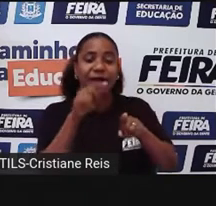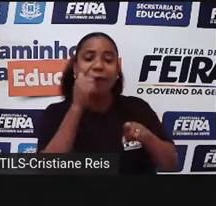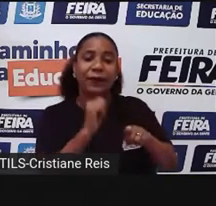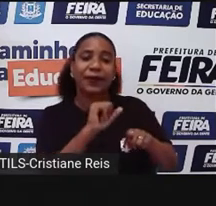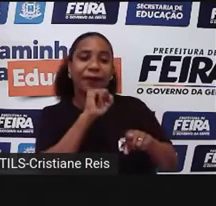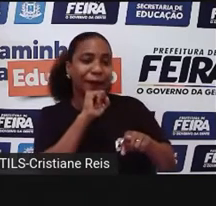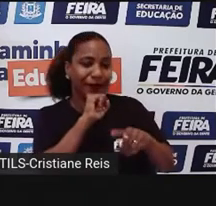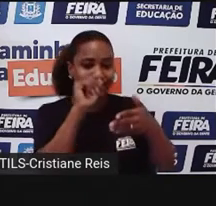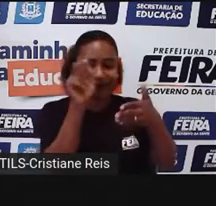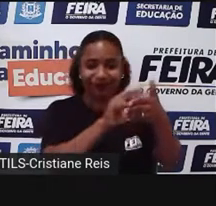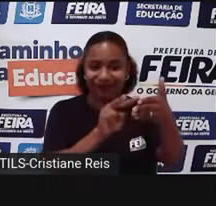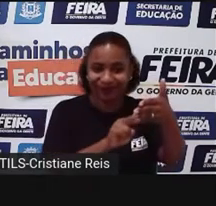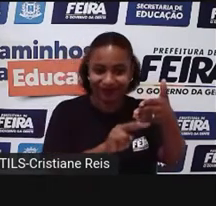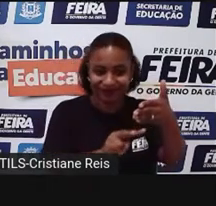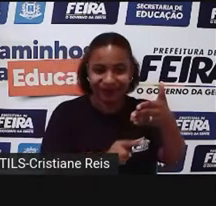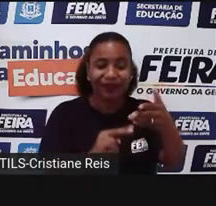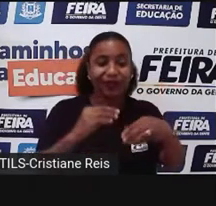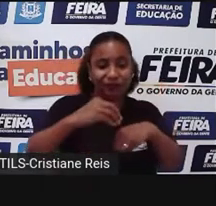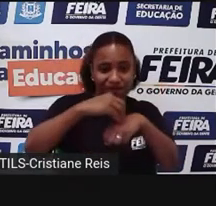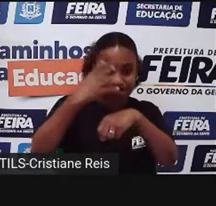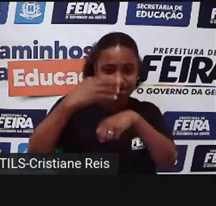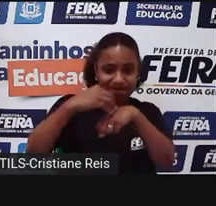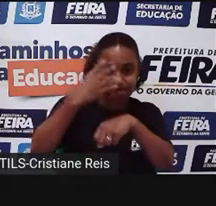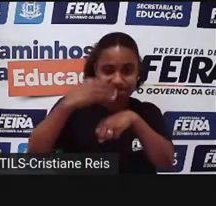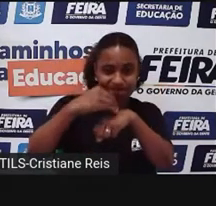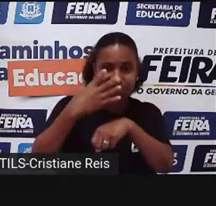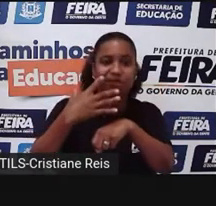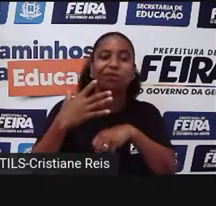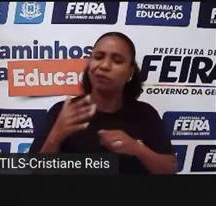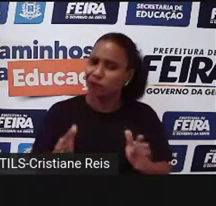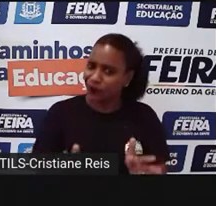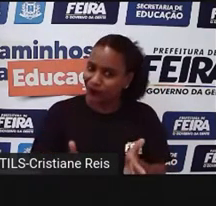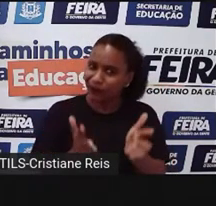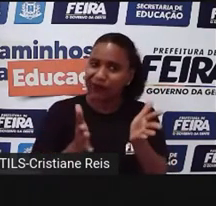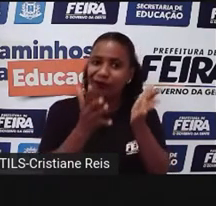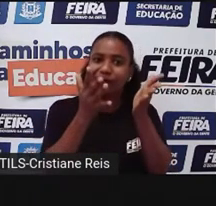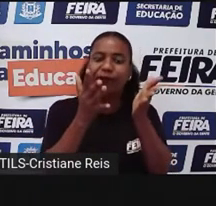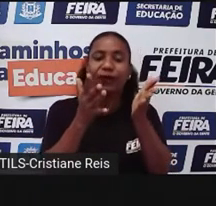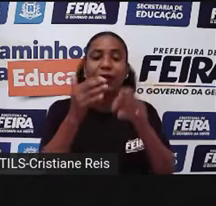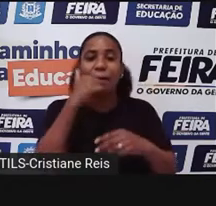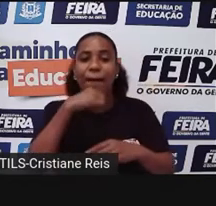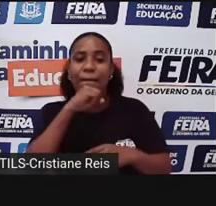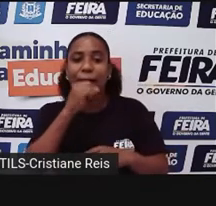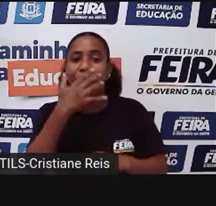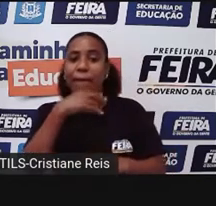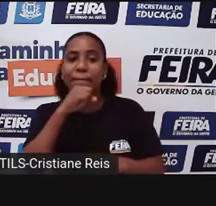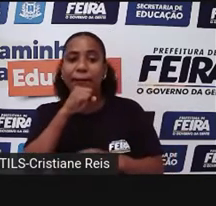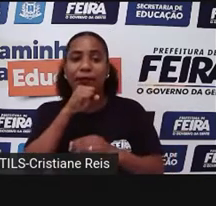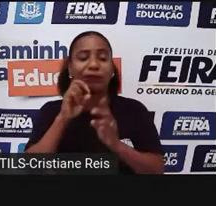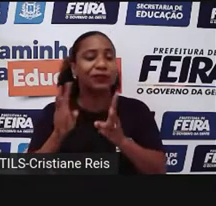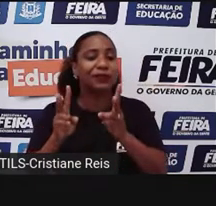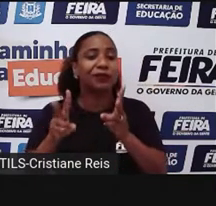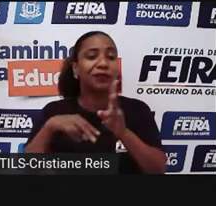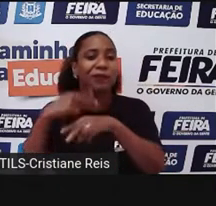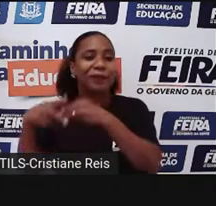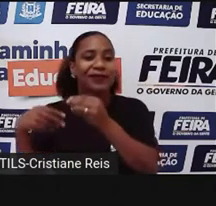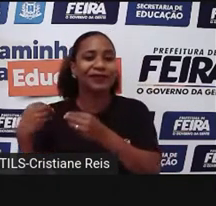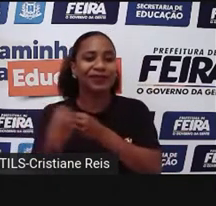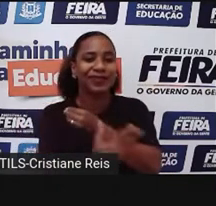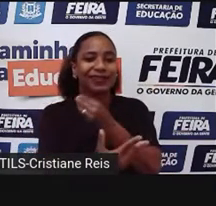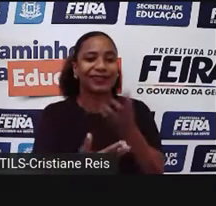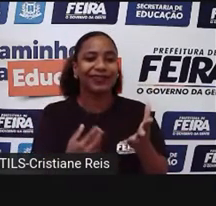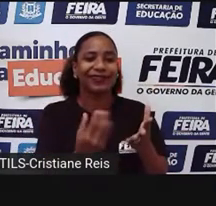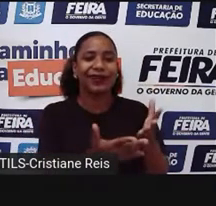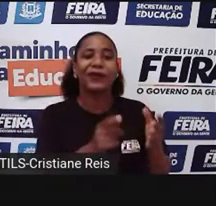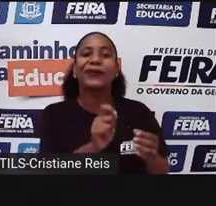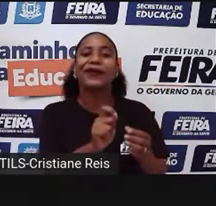viajava e trazia alguma coisa pra gente, sempre era um livro, né? E a gente começava, a Folha, eu e minhas